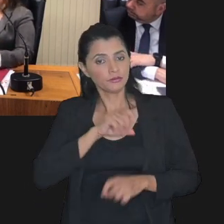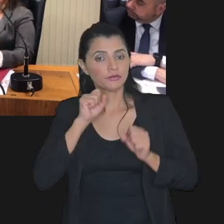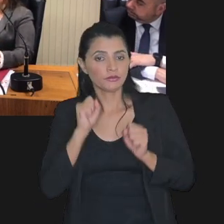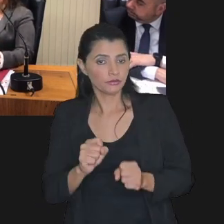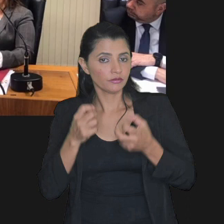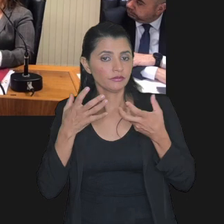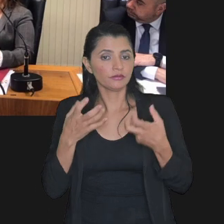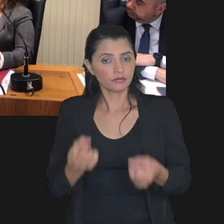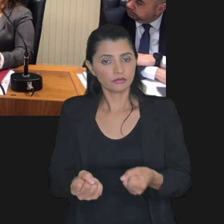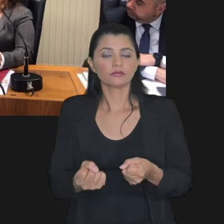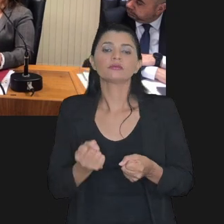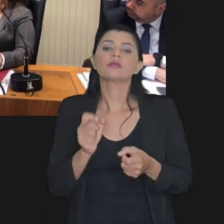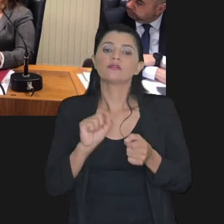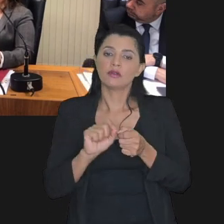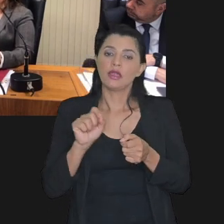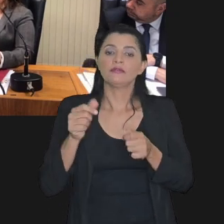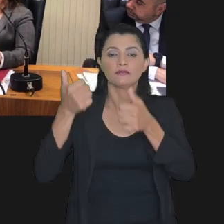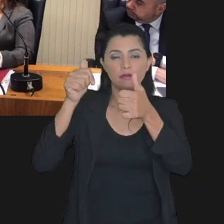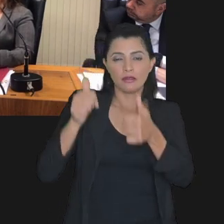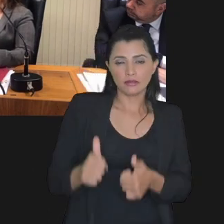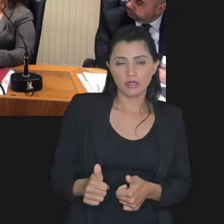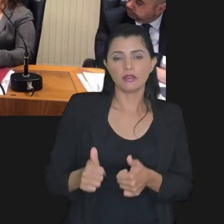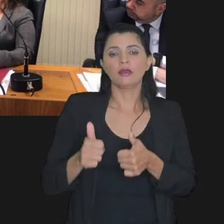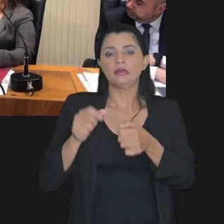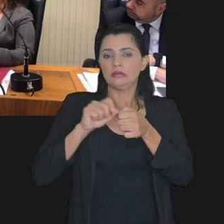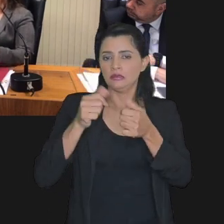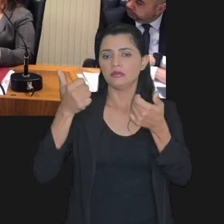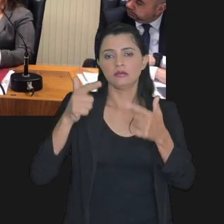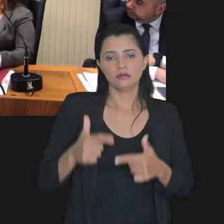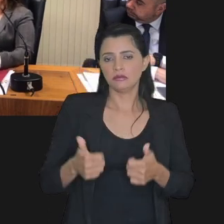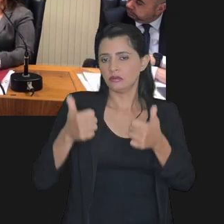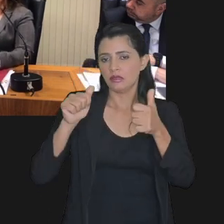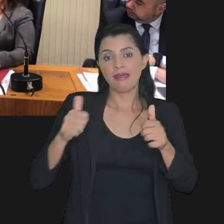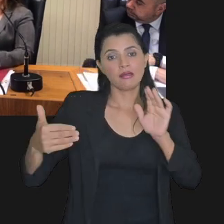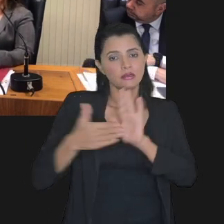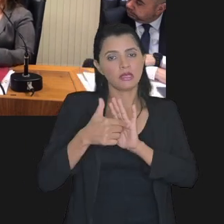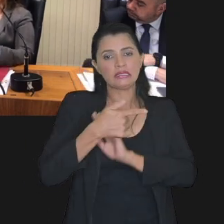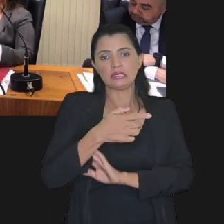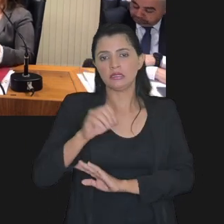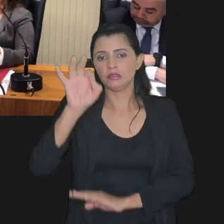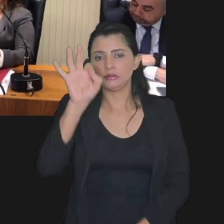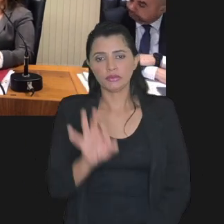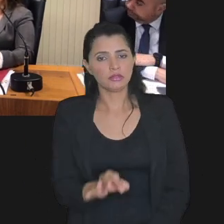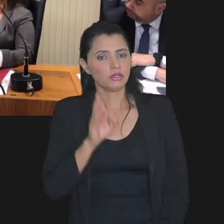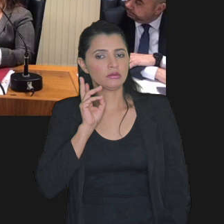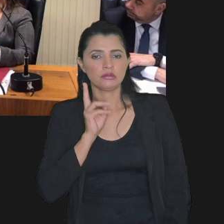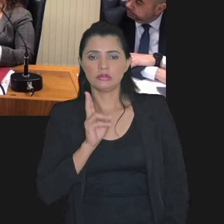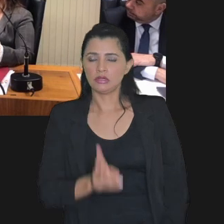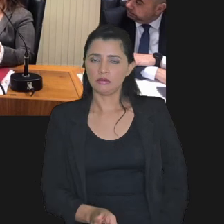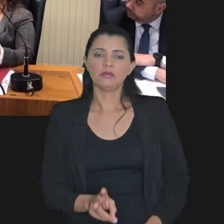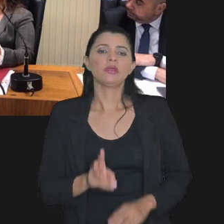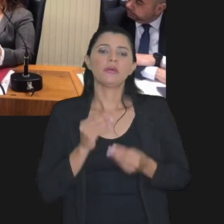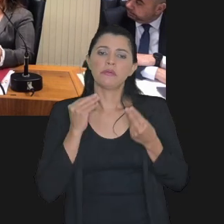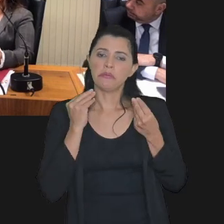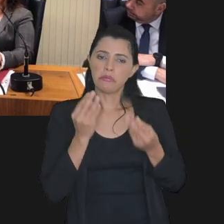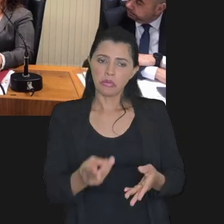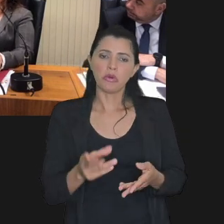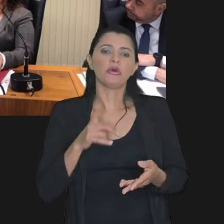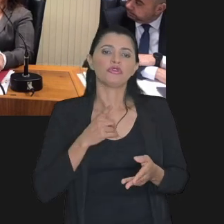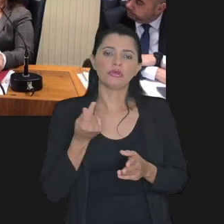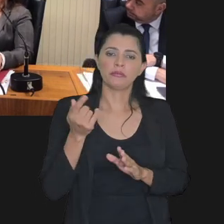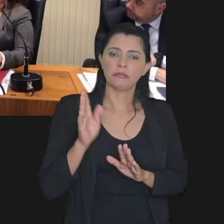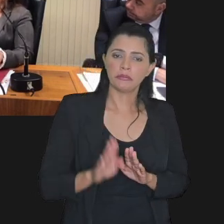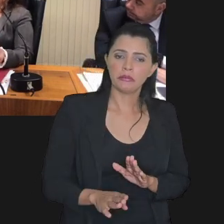gente pode aceitar a gente vai fazer uma análise não é é até 70% sem prescindível a gente pode dar aceitar